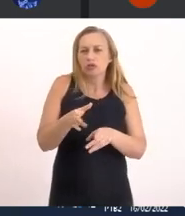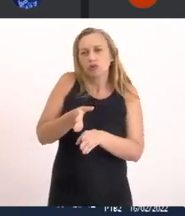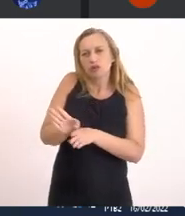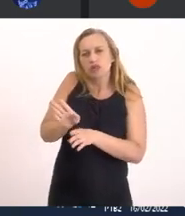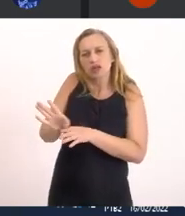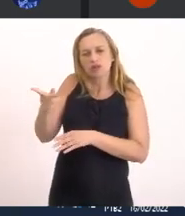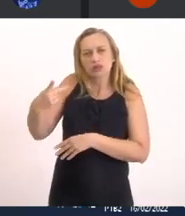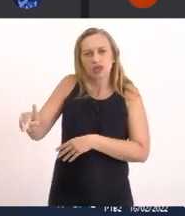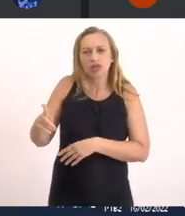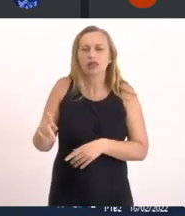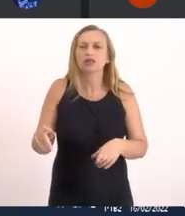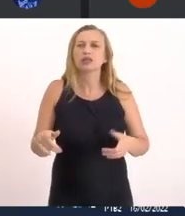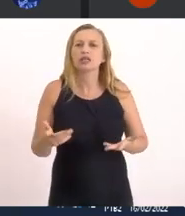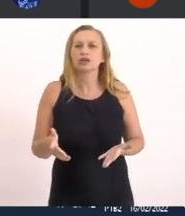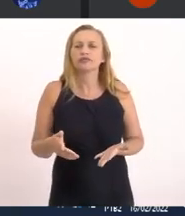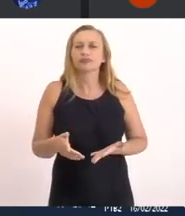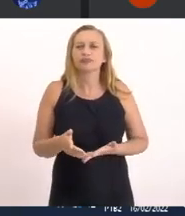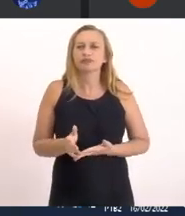Dele E até